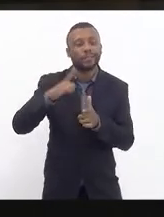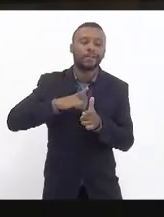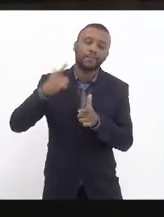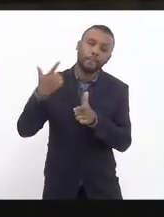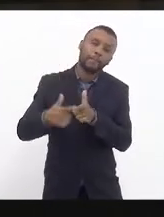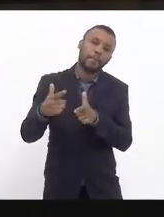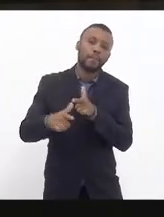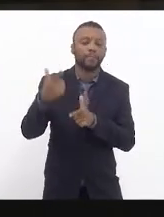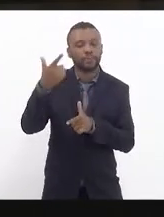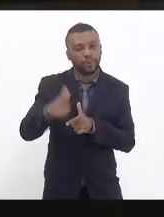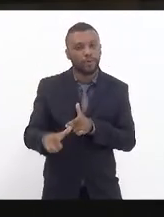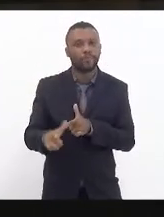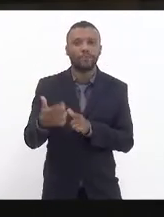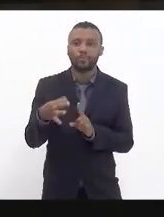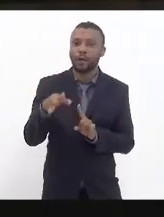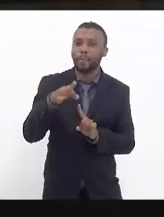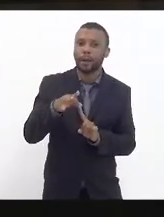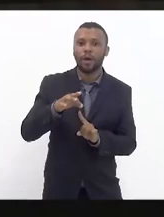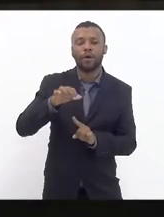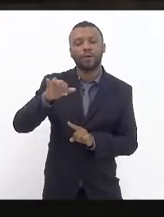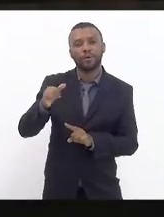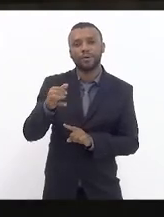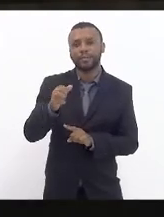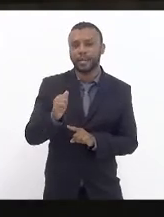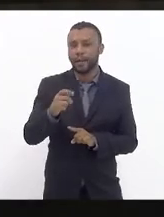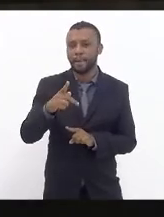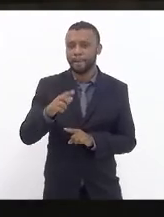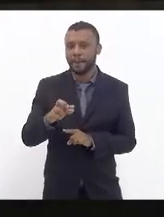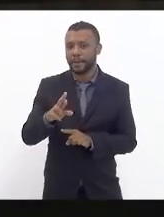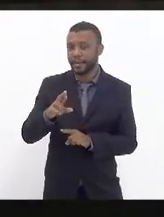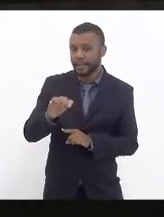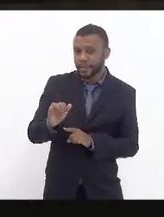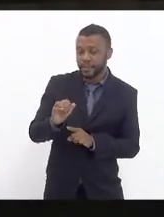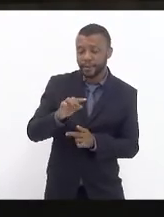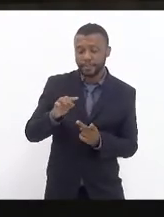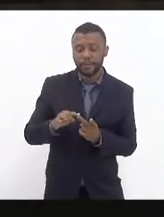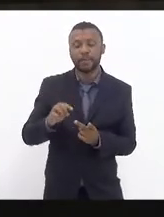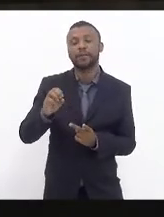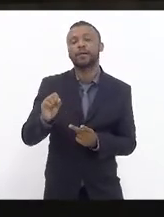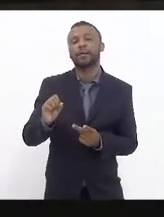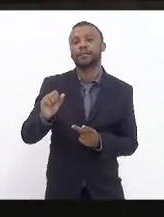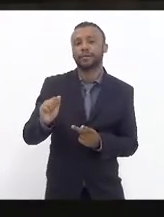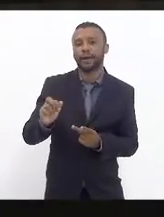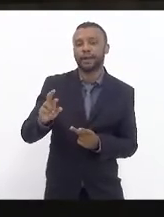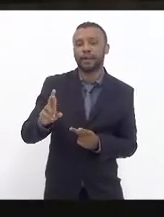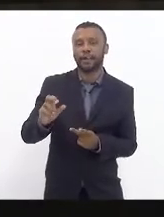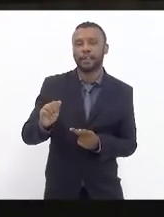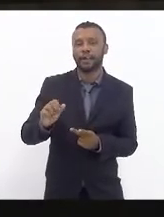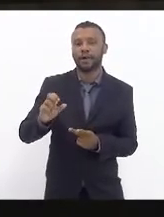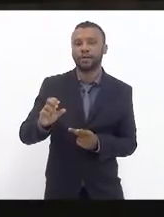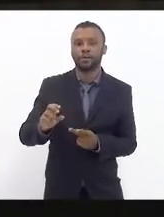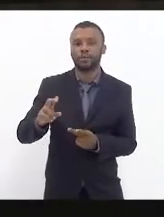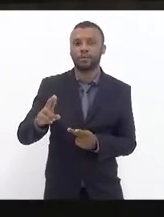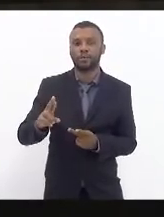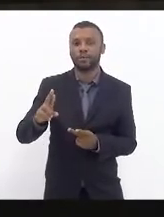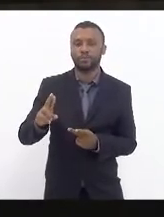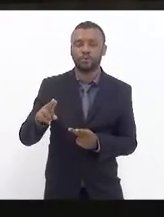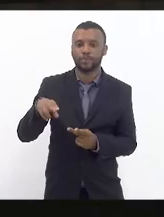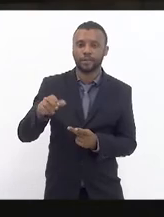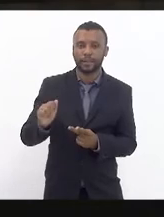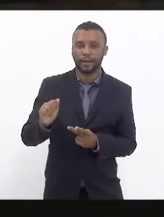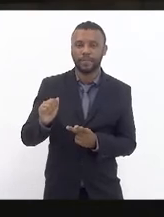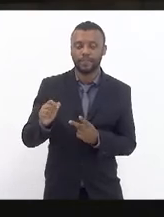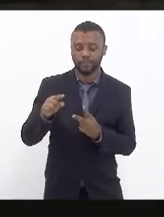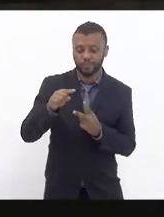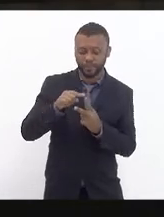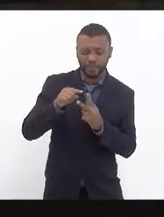Japeri que é Baixada Fluminense e o ramal Saracuruna Japeri pega uma parte de Belfor Rocha